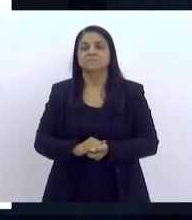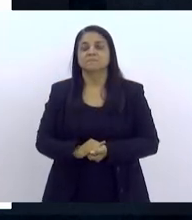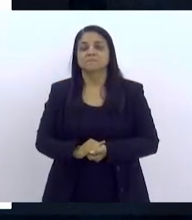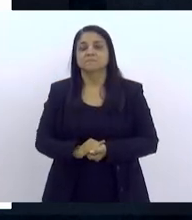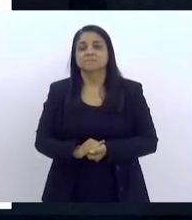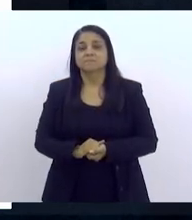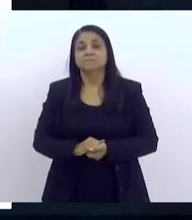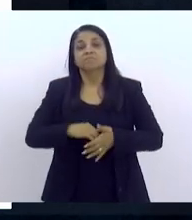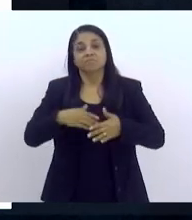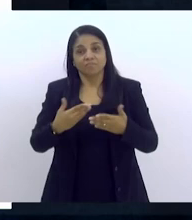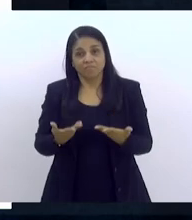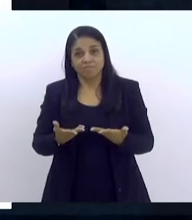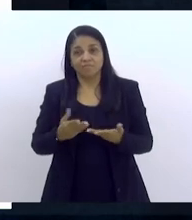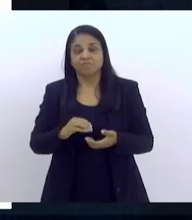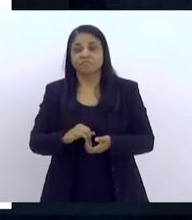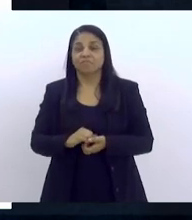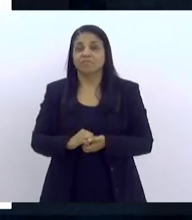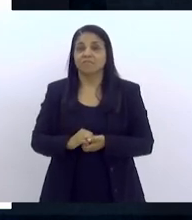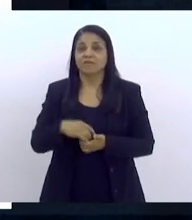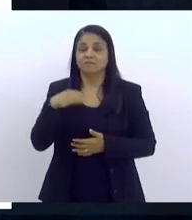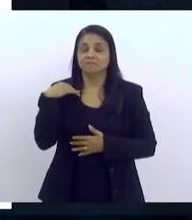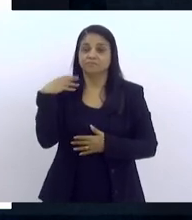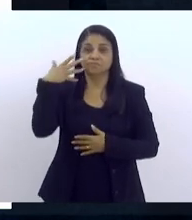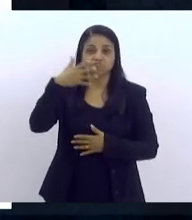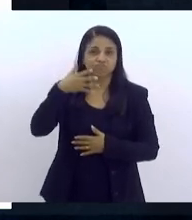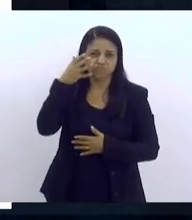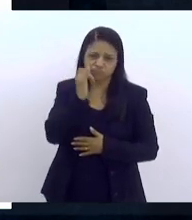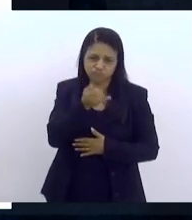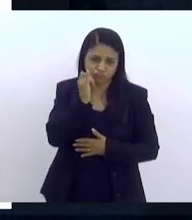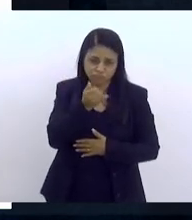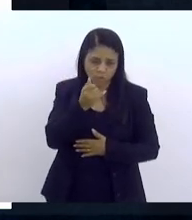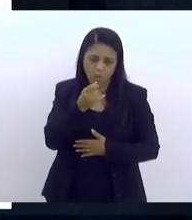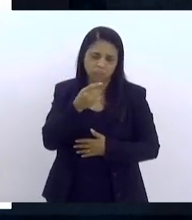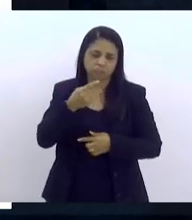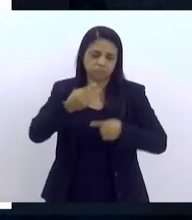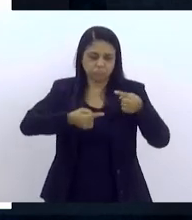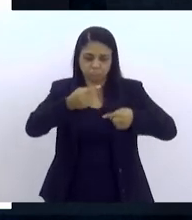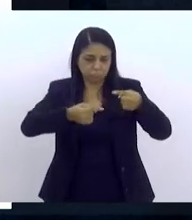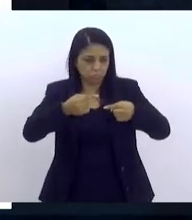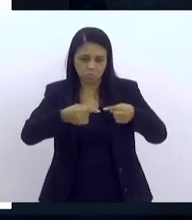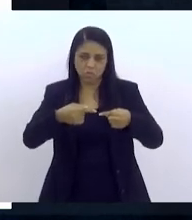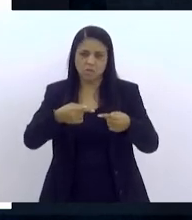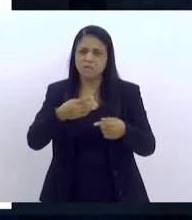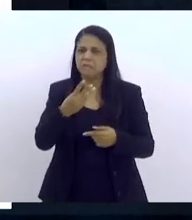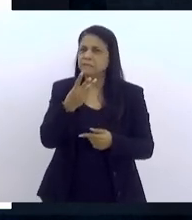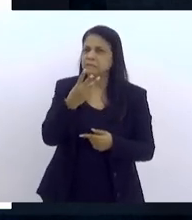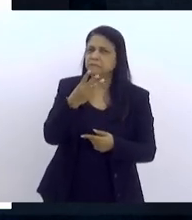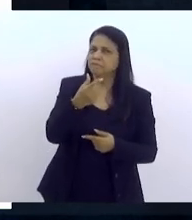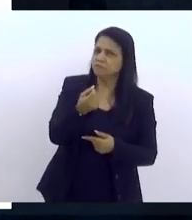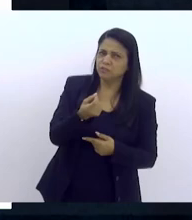Então, como eu falava, essa discussão não é nova, ela tem pelo menos 20, 30 anos sendo